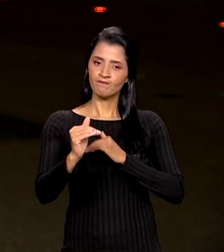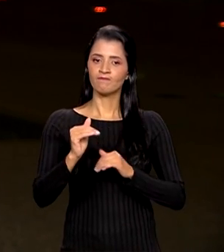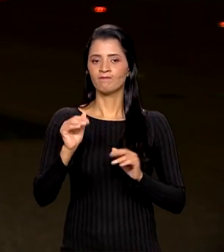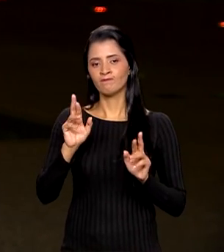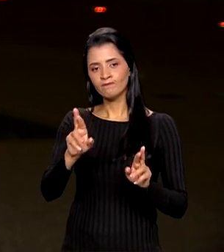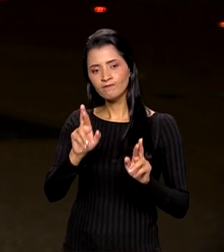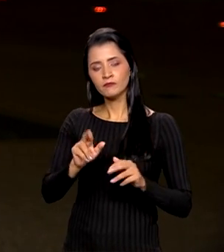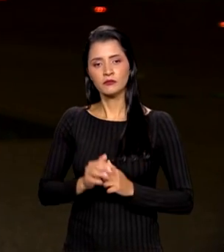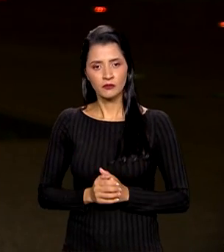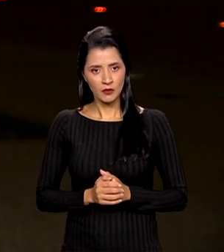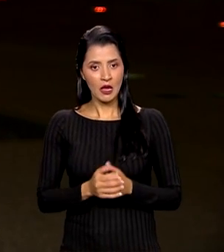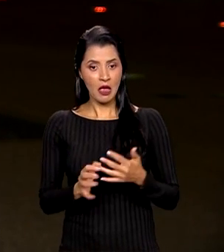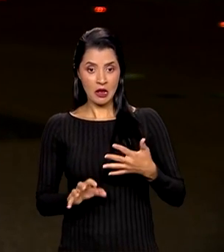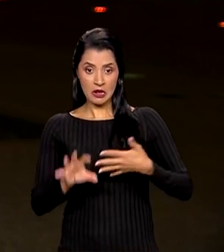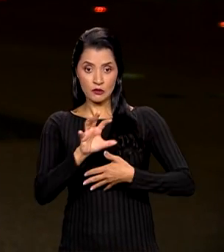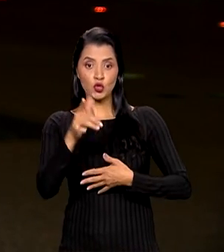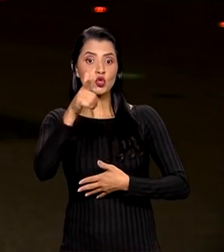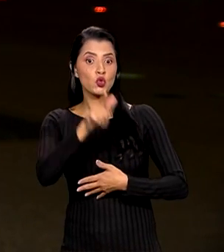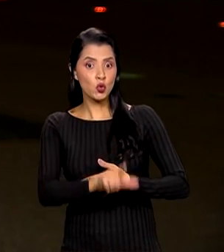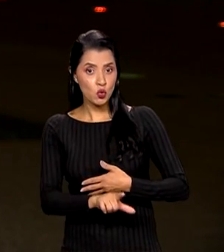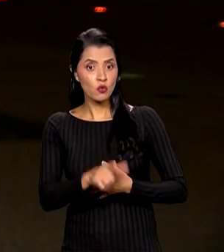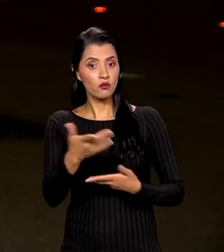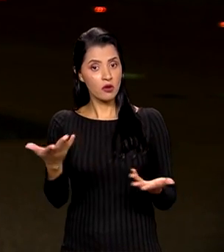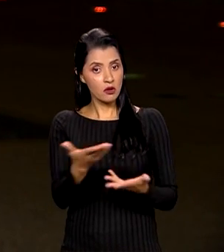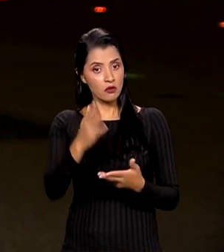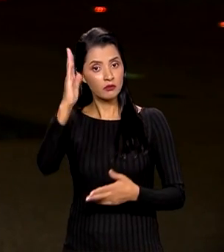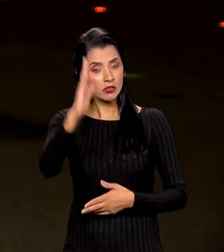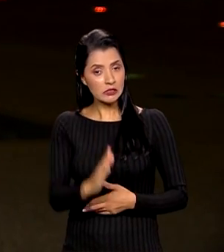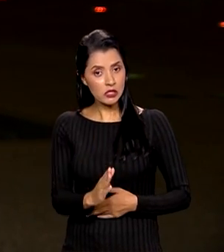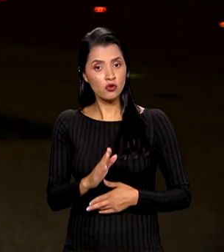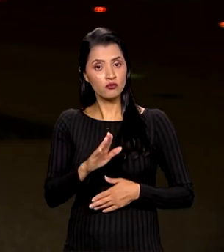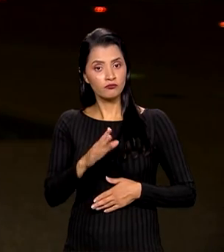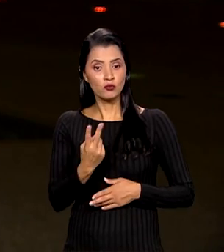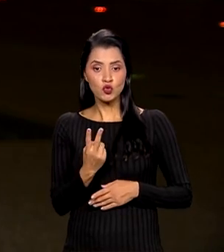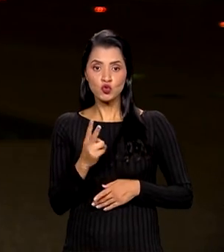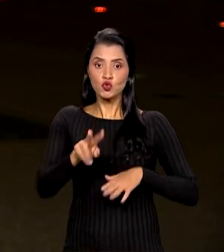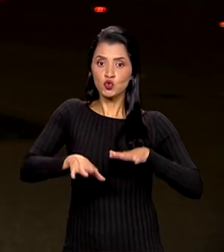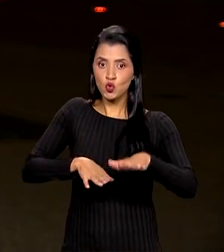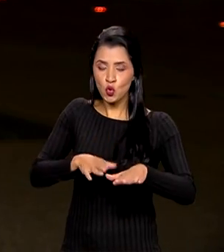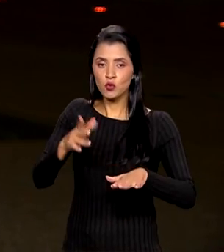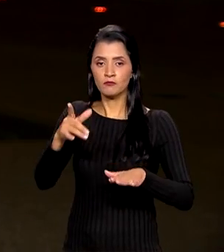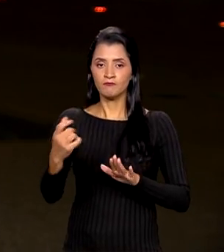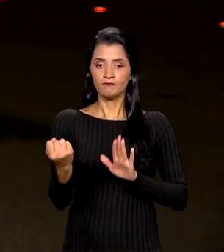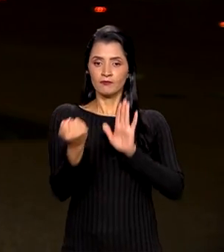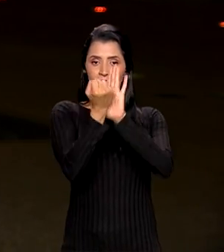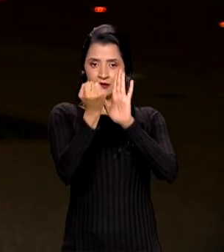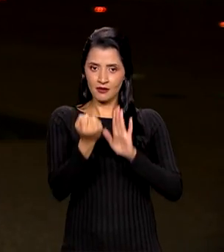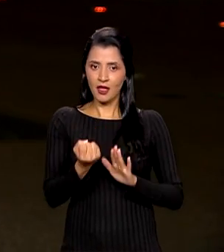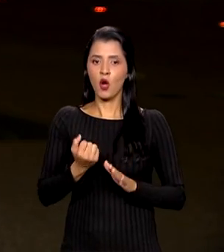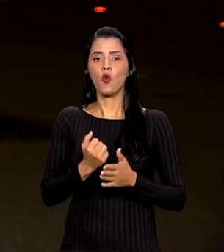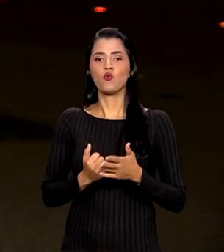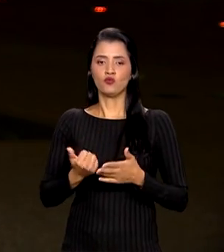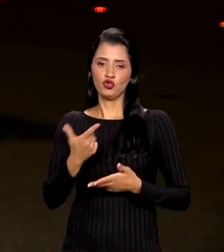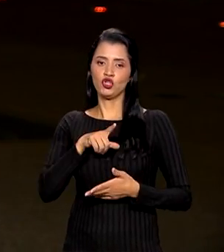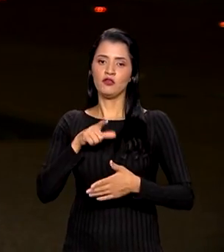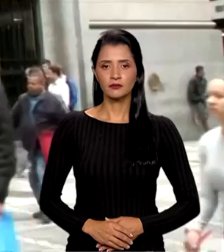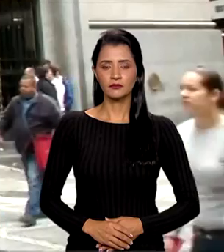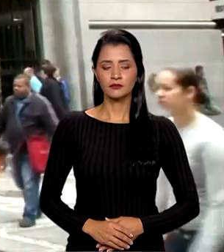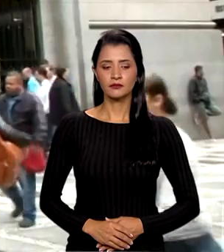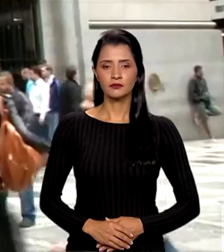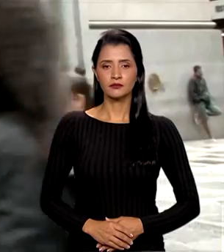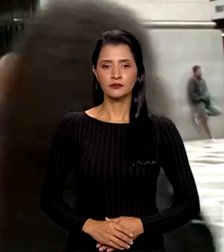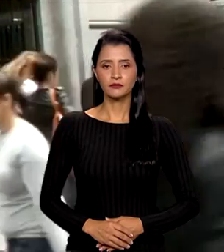reclassificação, agora o Brasil fica a dois passos de voltar a ter o selo de grau de investimento. Veja na reportagem.